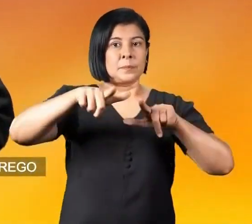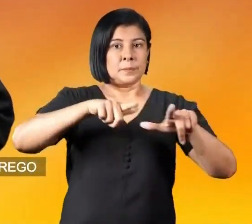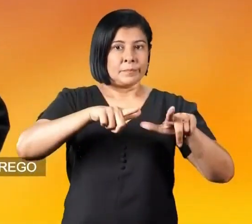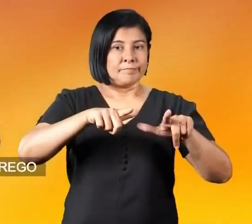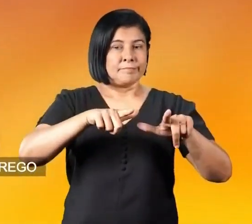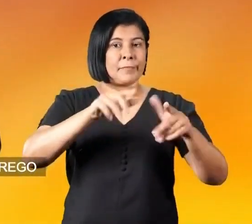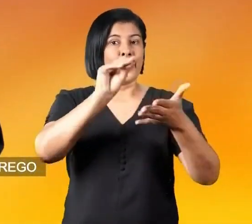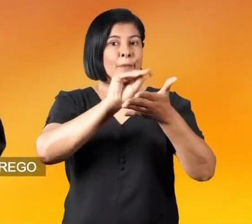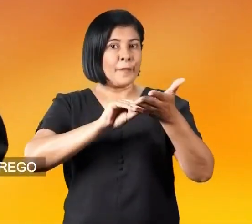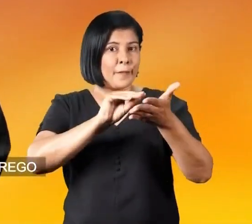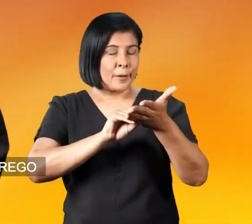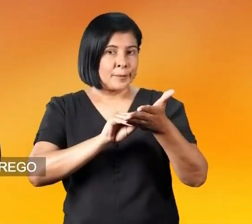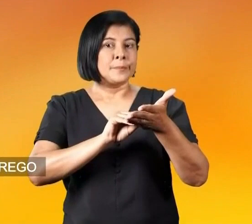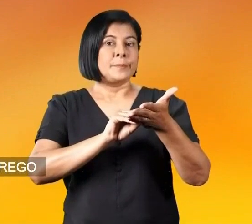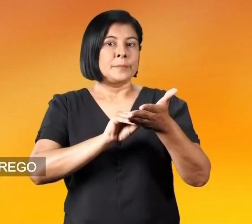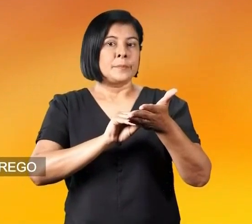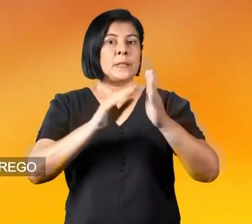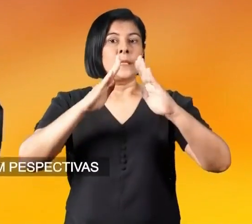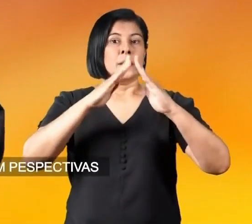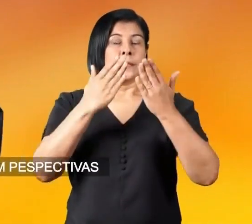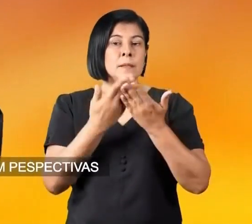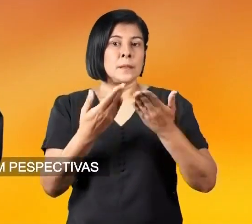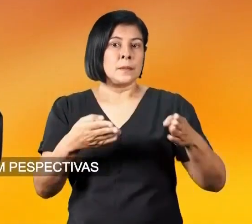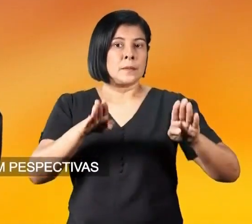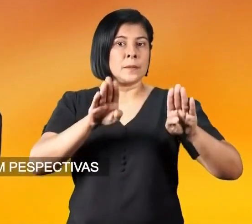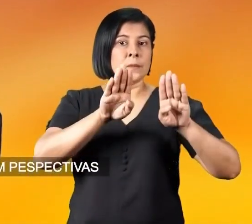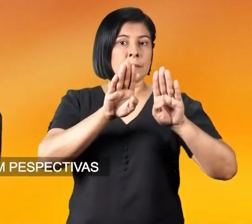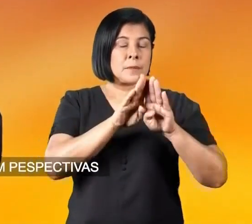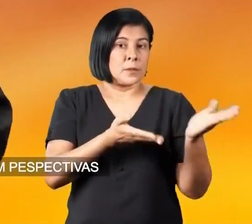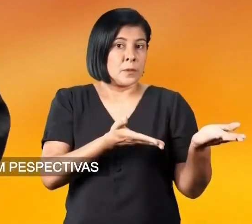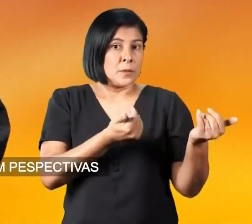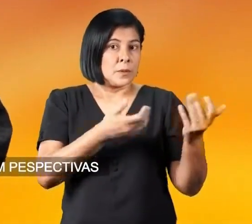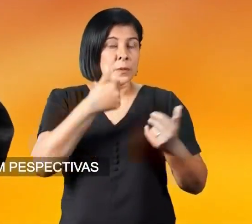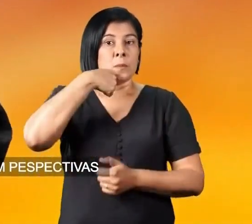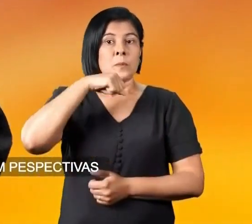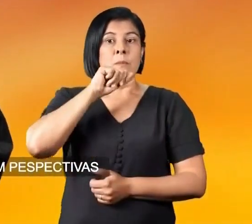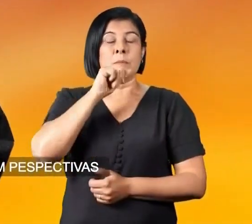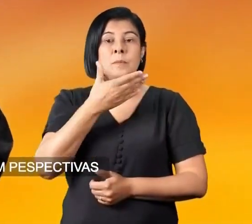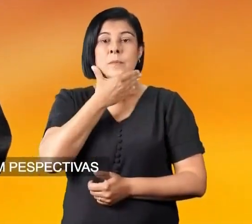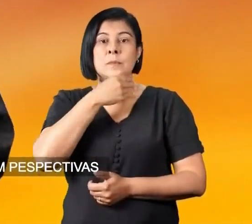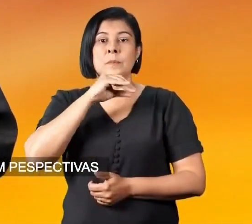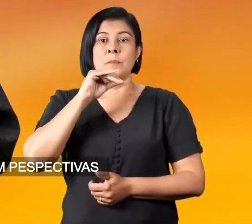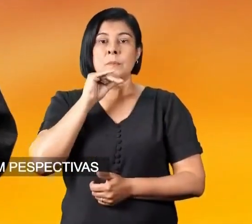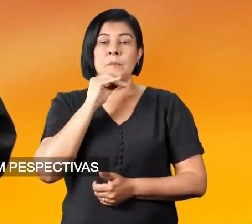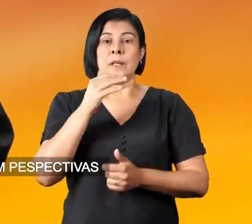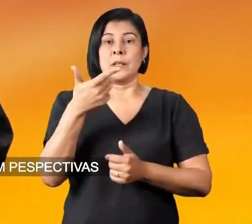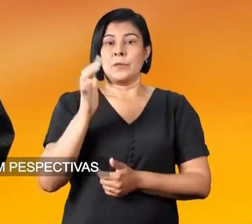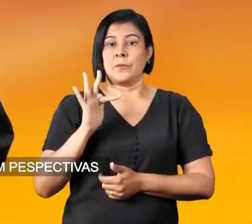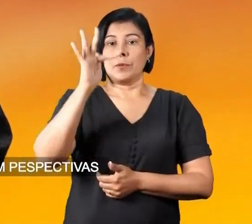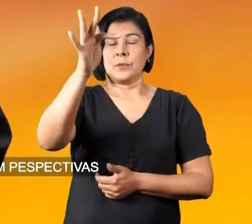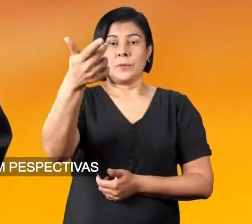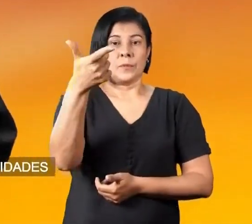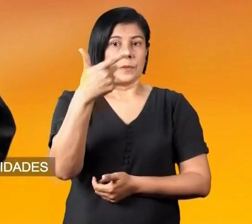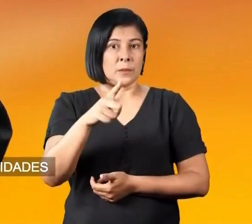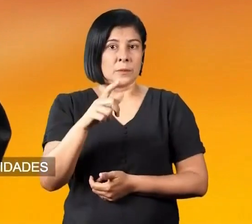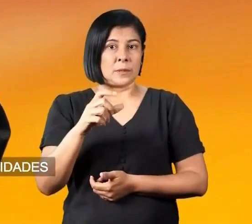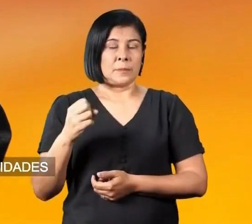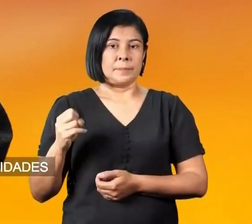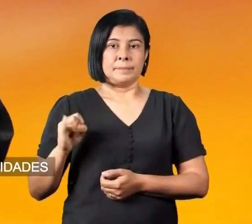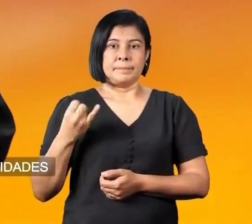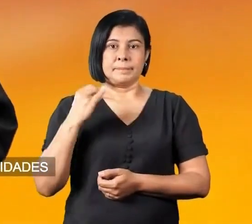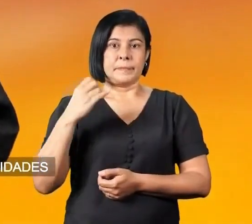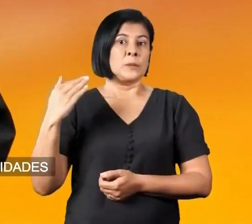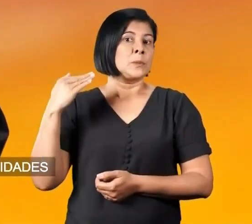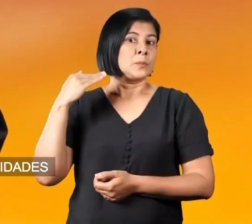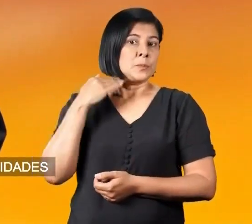educação, com as condições de trabalho e emprego. Escolas são fechadas e a juventude e os pais de família sem perspectivas. Altos